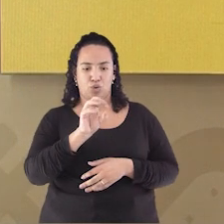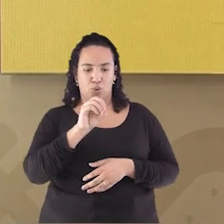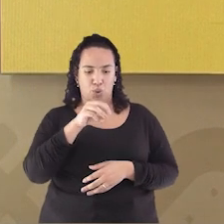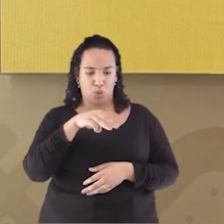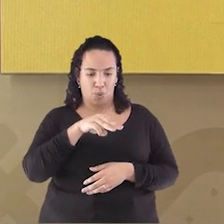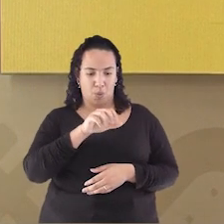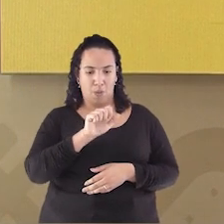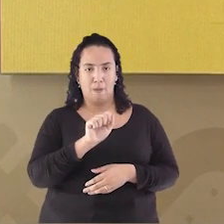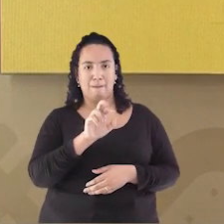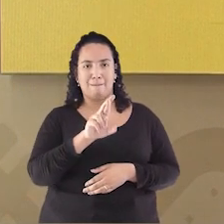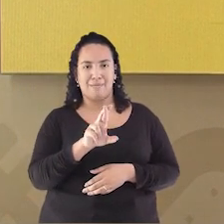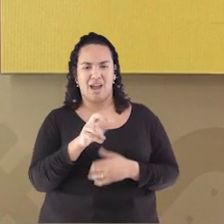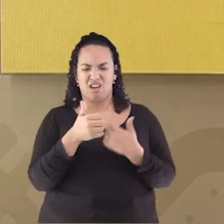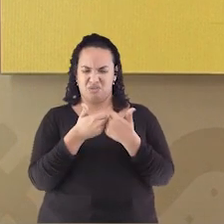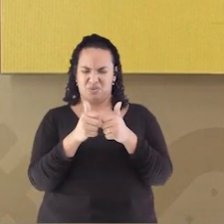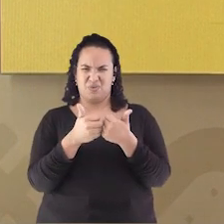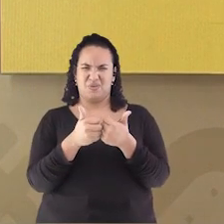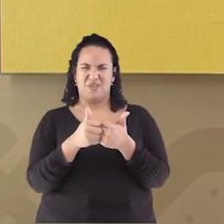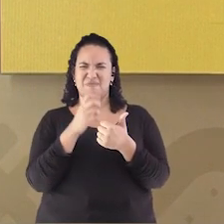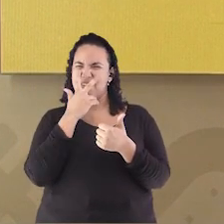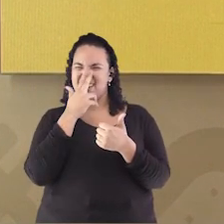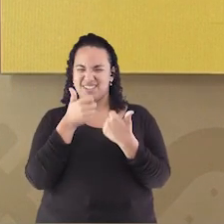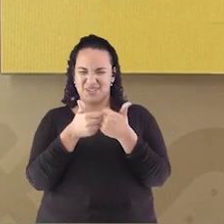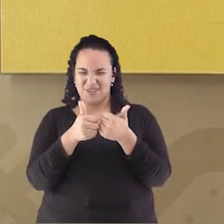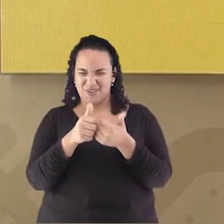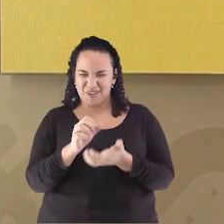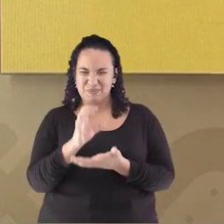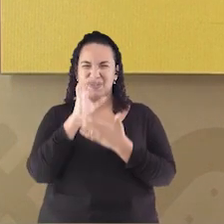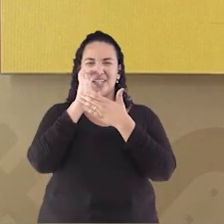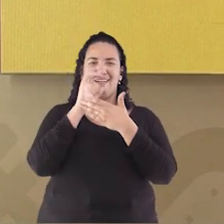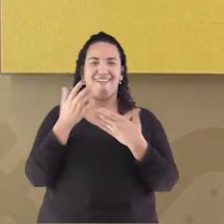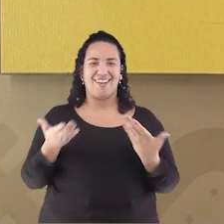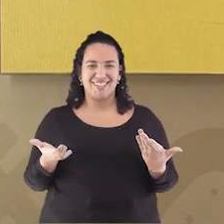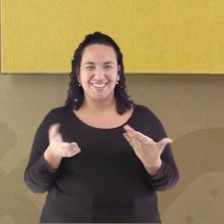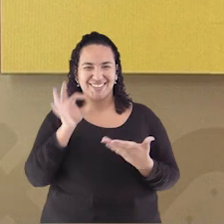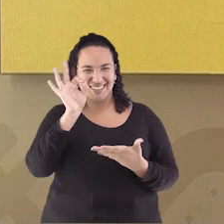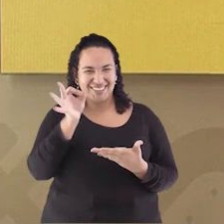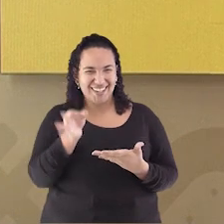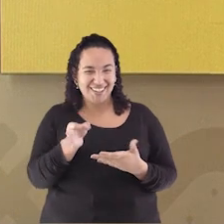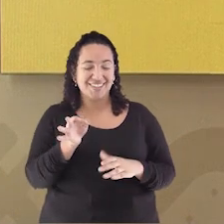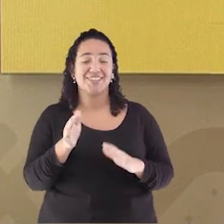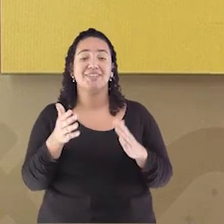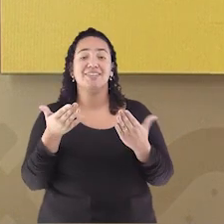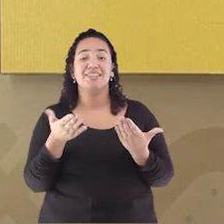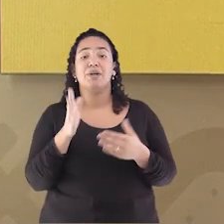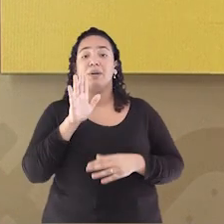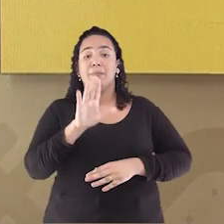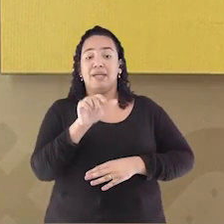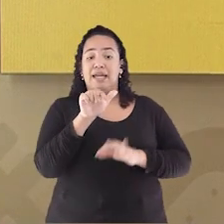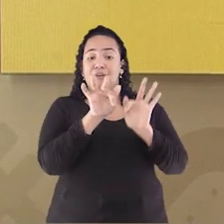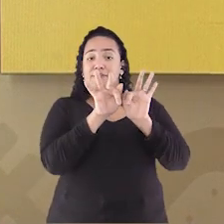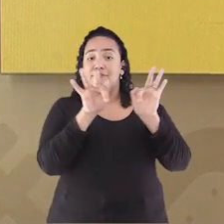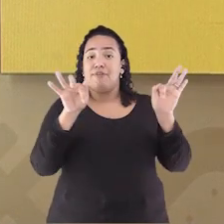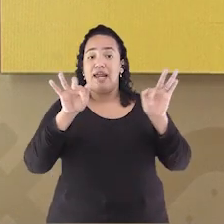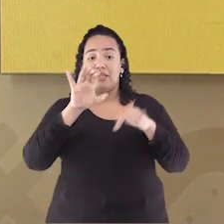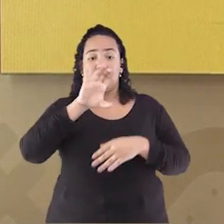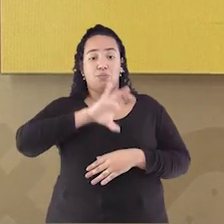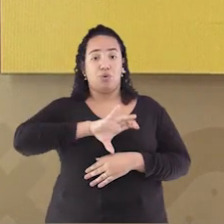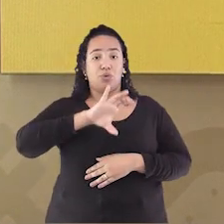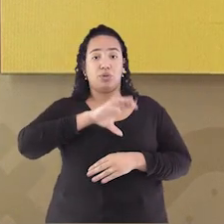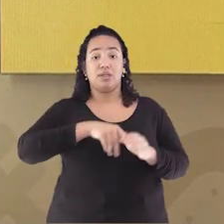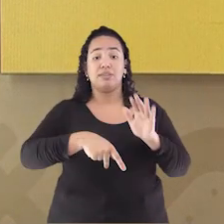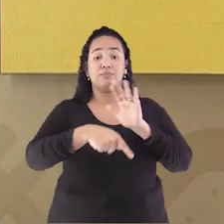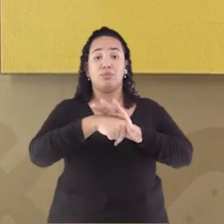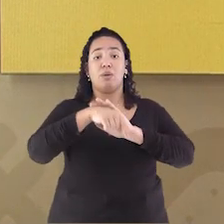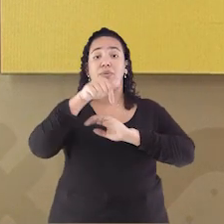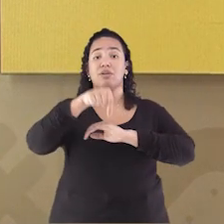ônibus? Estranho, não é? Essa expressão É usada apenas Por nós